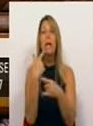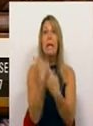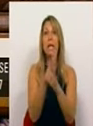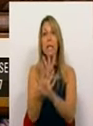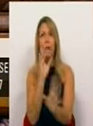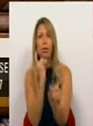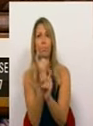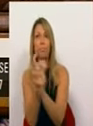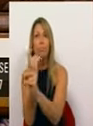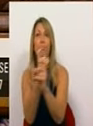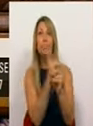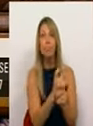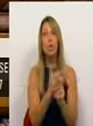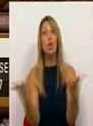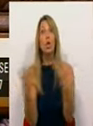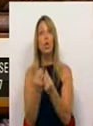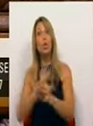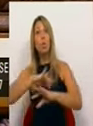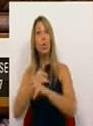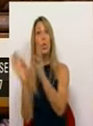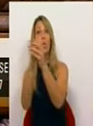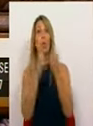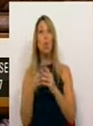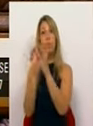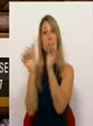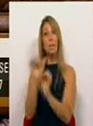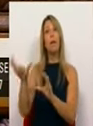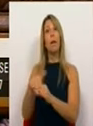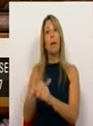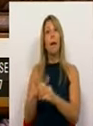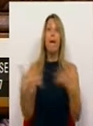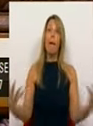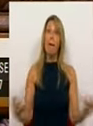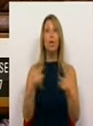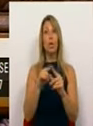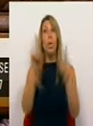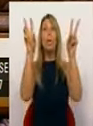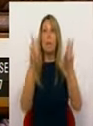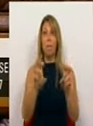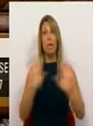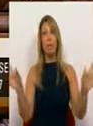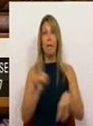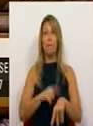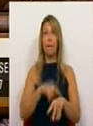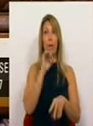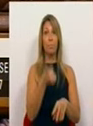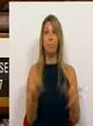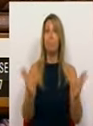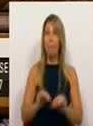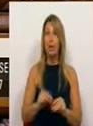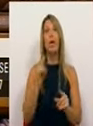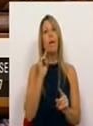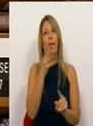colaboração com os demais agentes do sistema. Estas são apenas, e por falta de tempo, algumas das propostas que apresentaremos neste